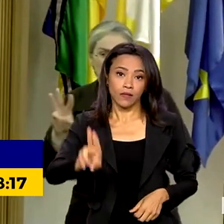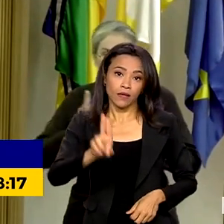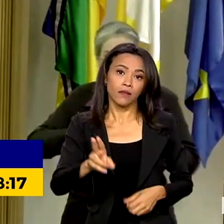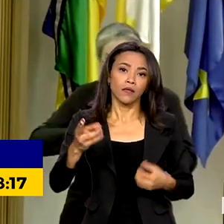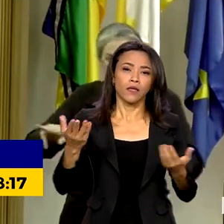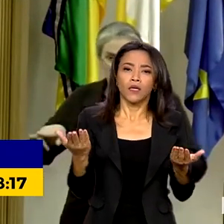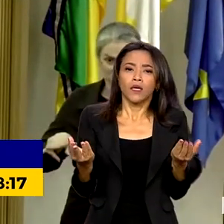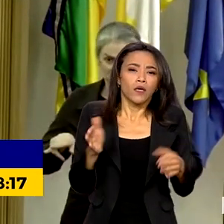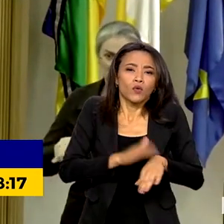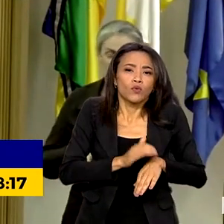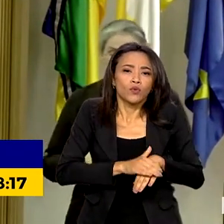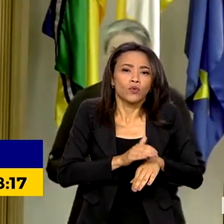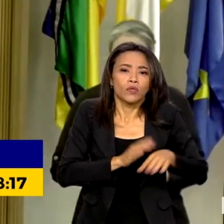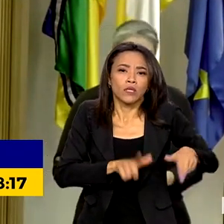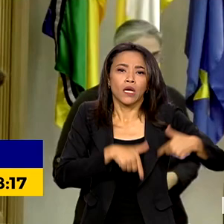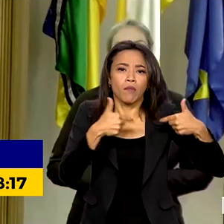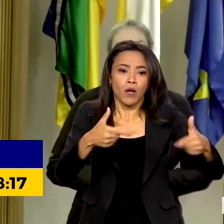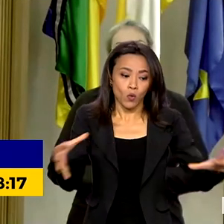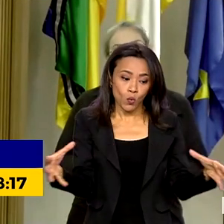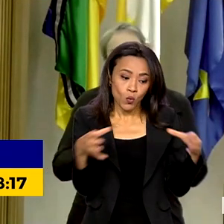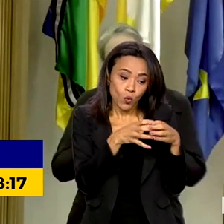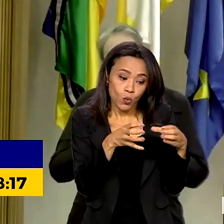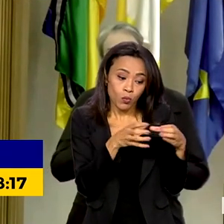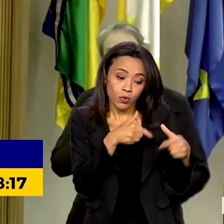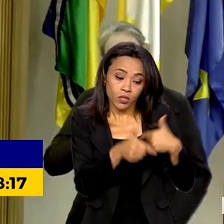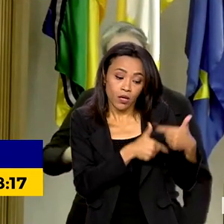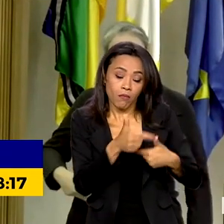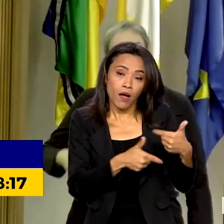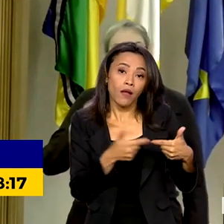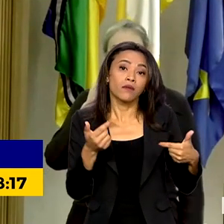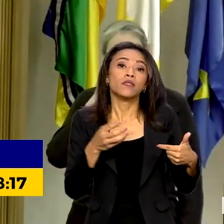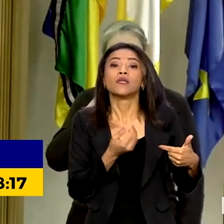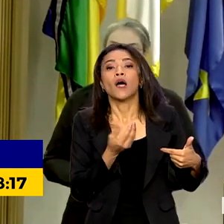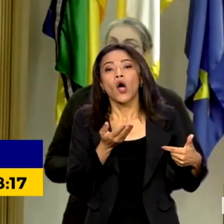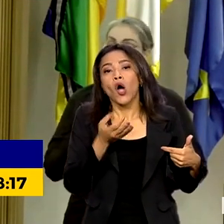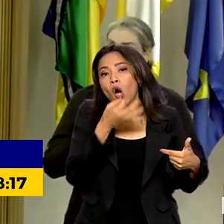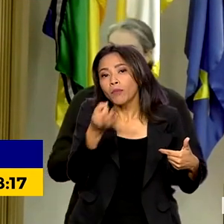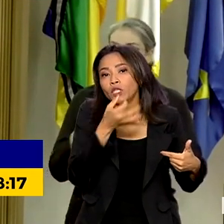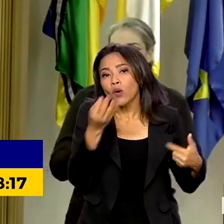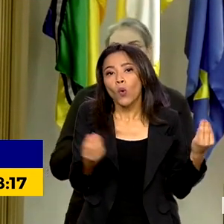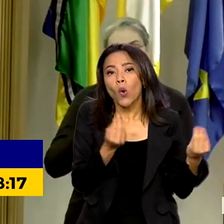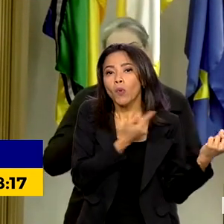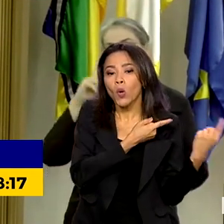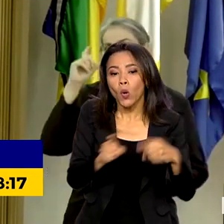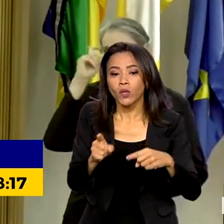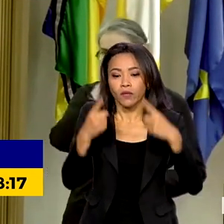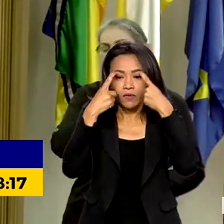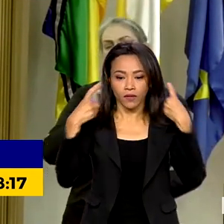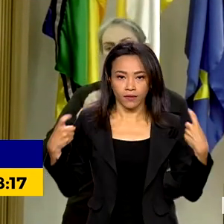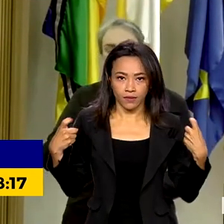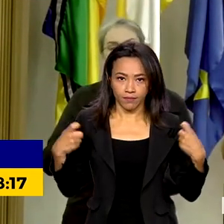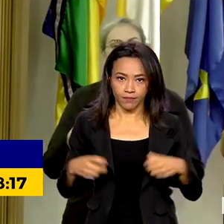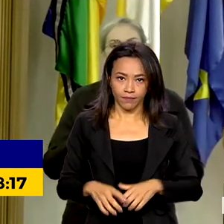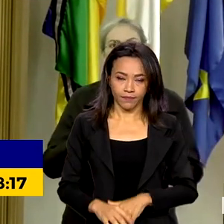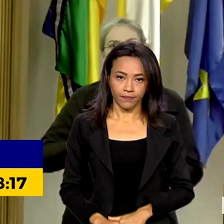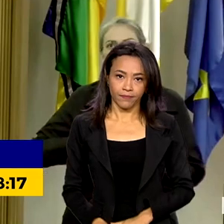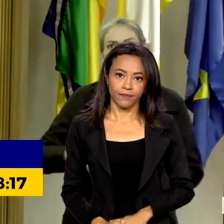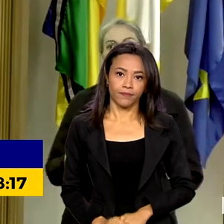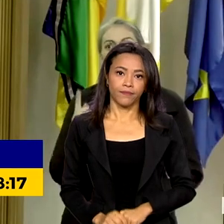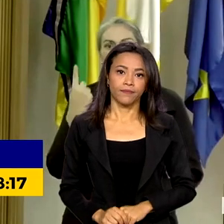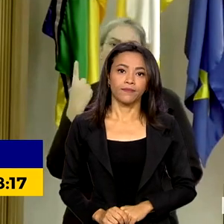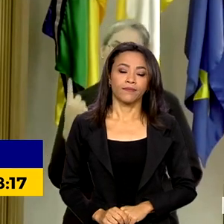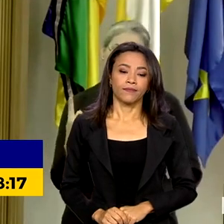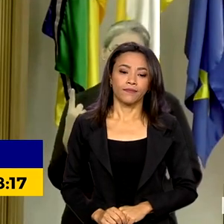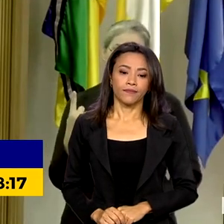de atuação, o GT propõe formas de enfrentar esse tipo de violência. Nós não estamos falando de um ódio ou de uma